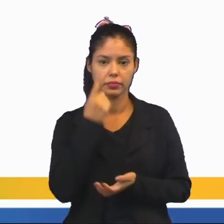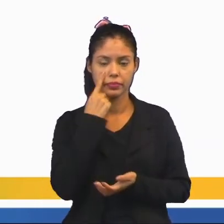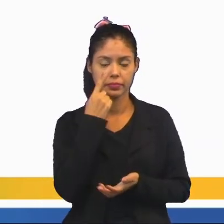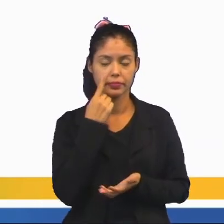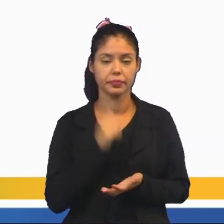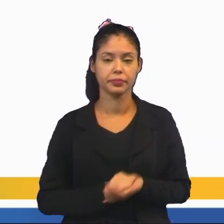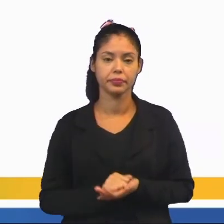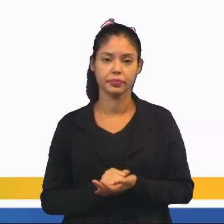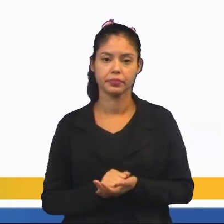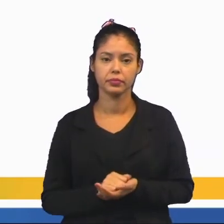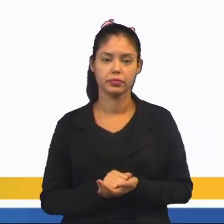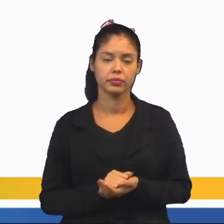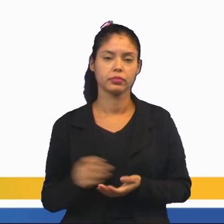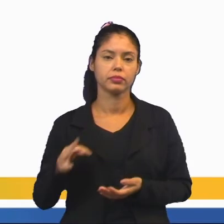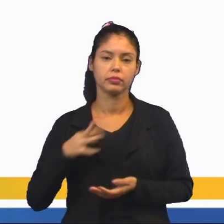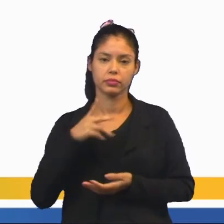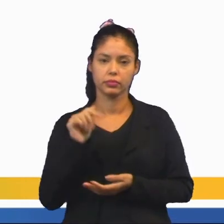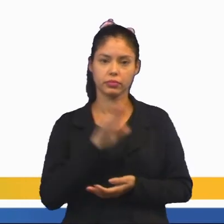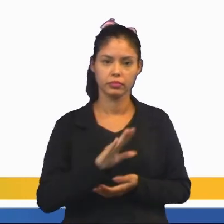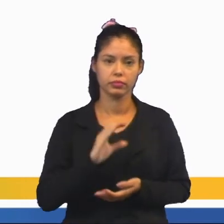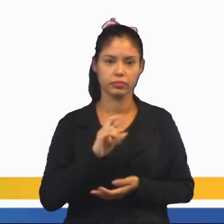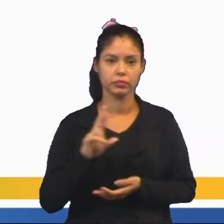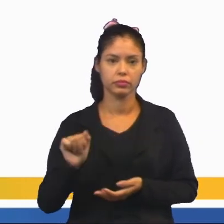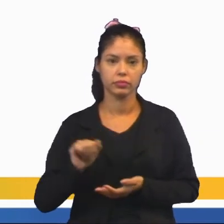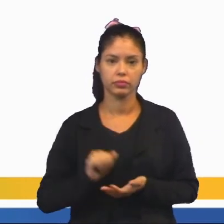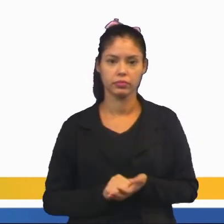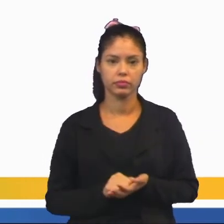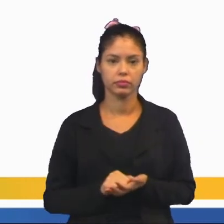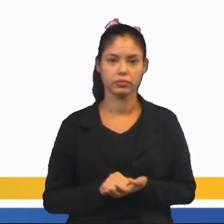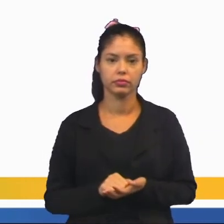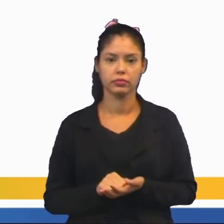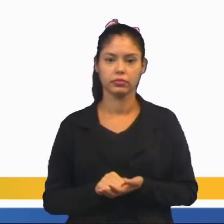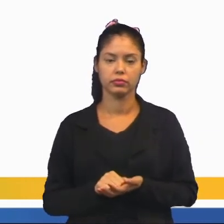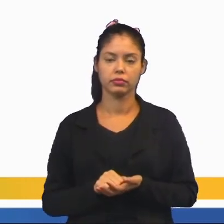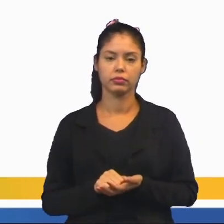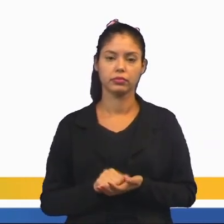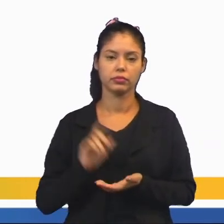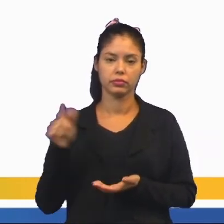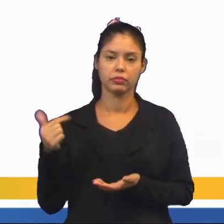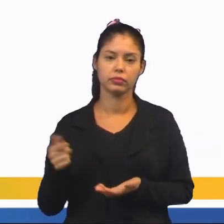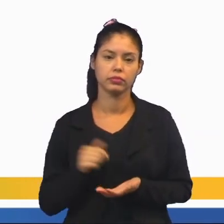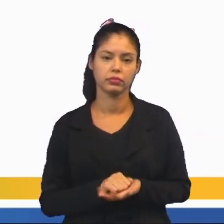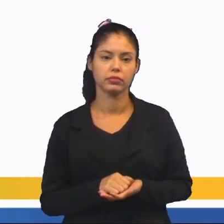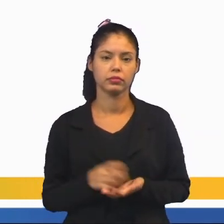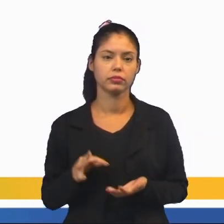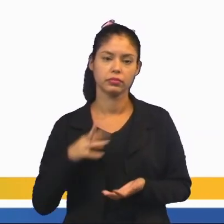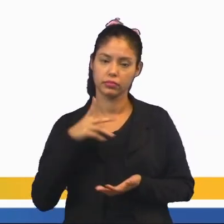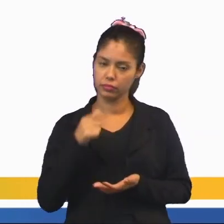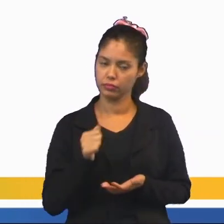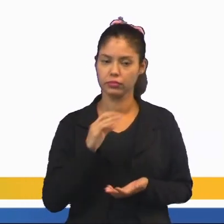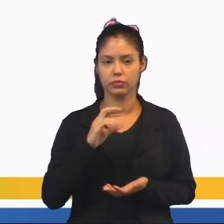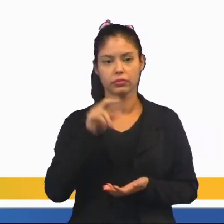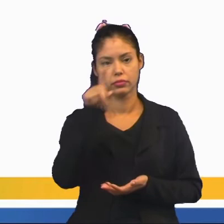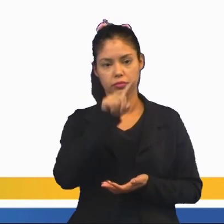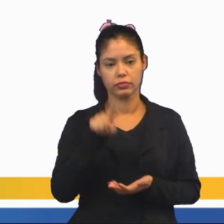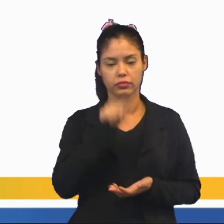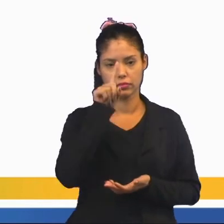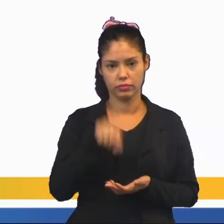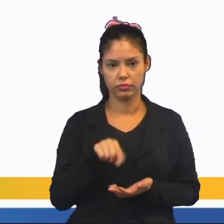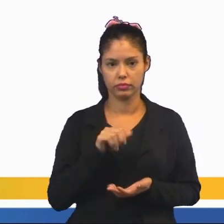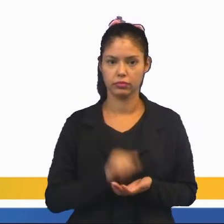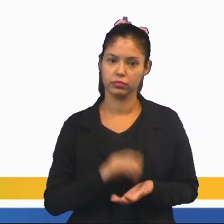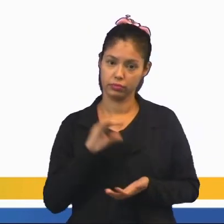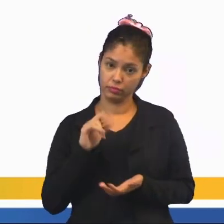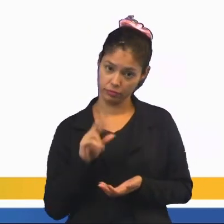jogada, saiu todas caras, né? Aí nós vemos aí, na outra, todas coroa. Na